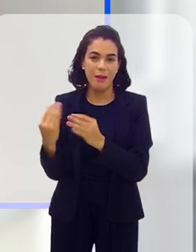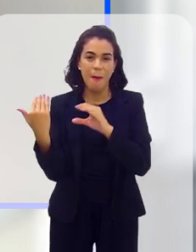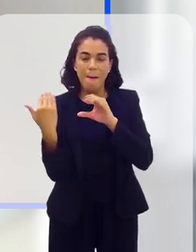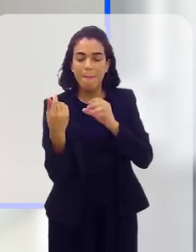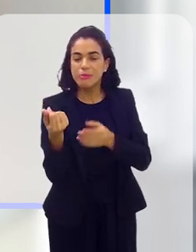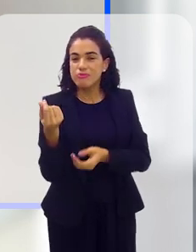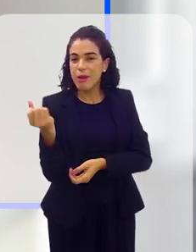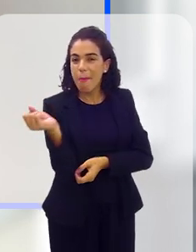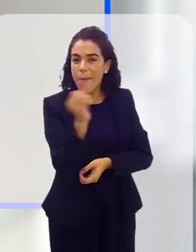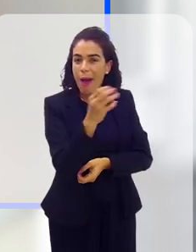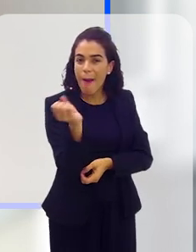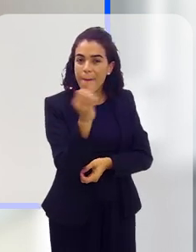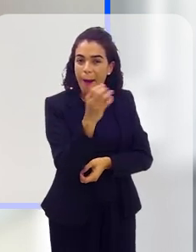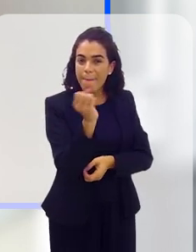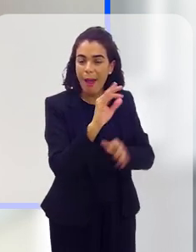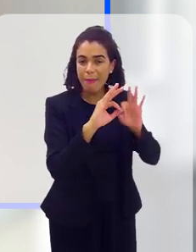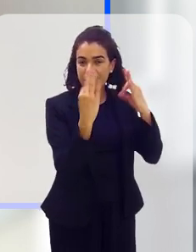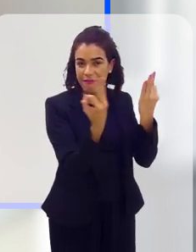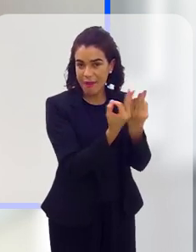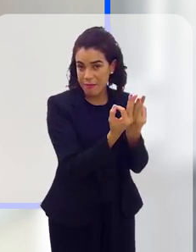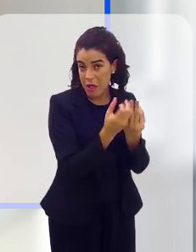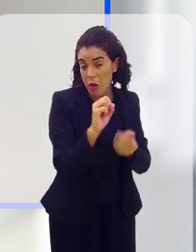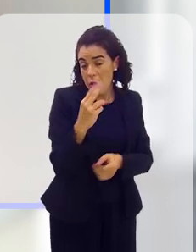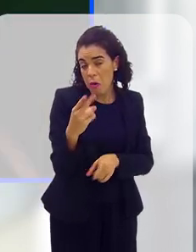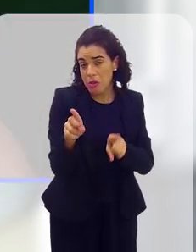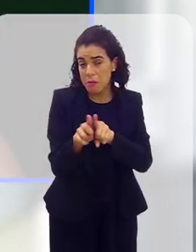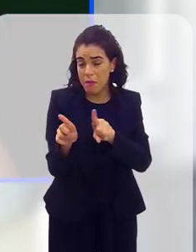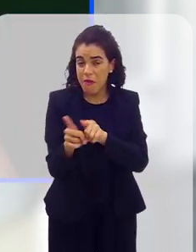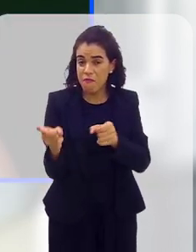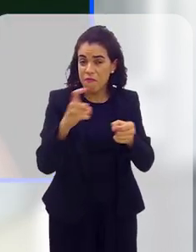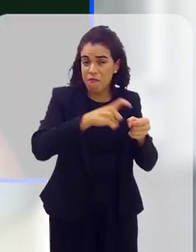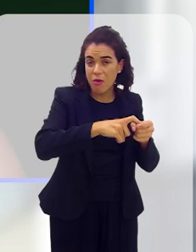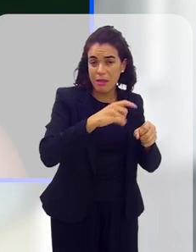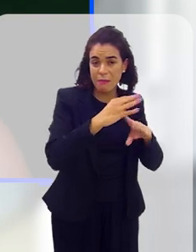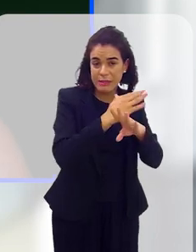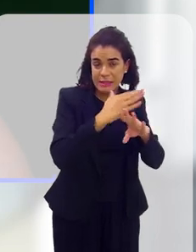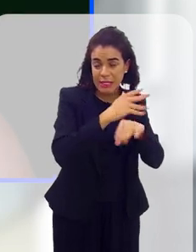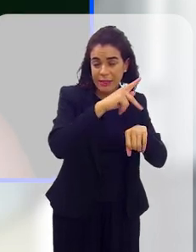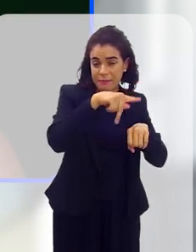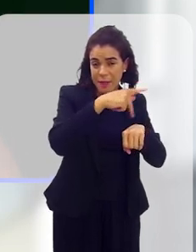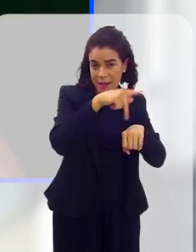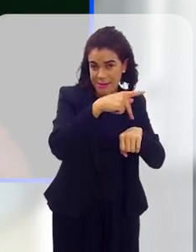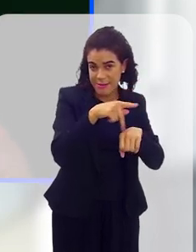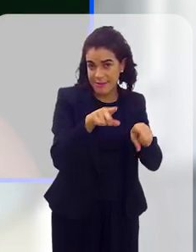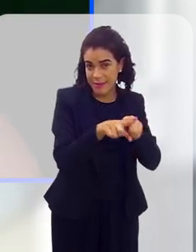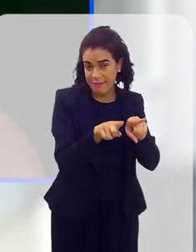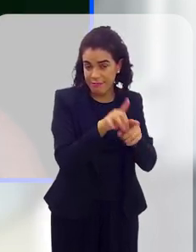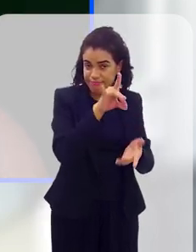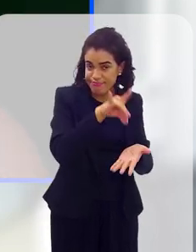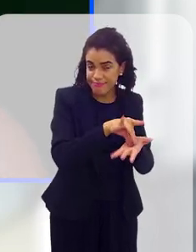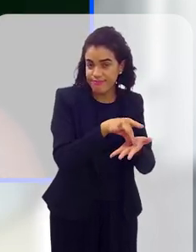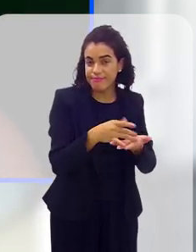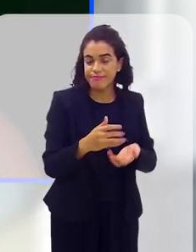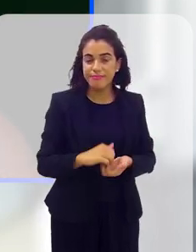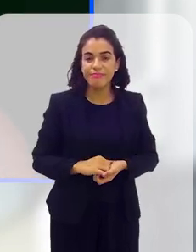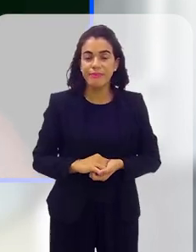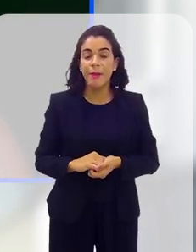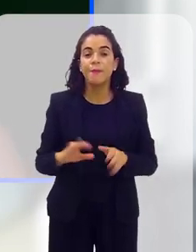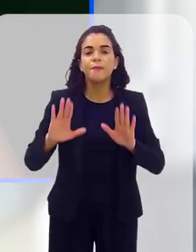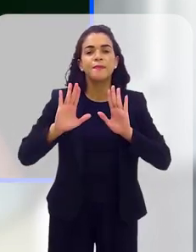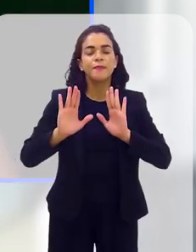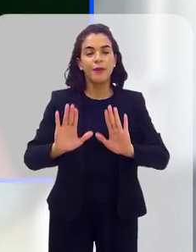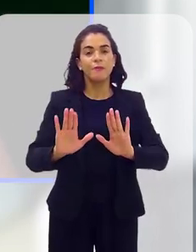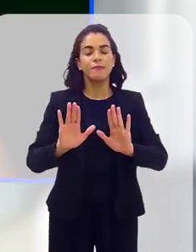né, ou esse ente querido que ficou para trás, né, ou até mesmo voltar para a sua cidade de origem ou para o seu país de origem, né,